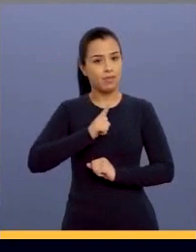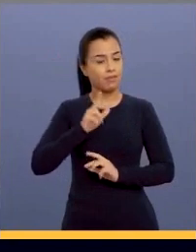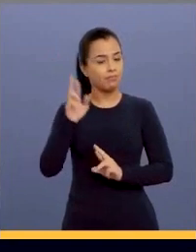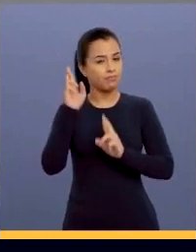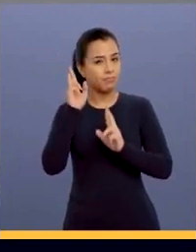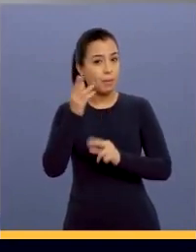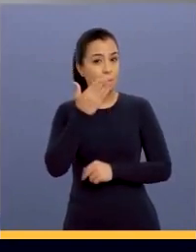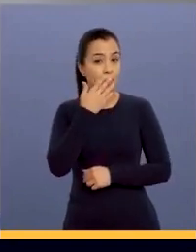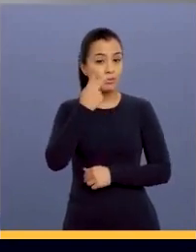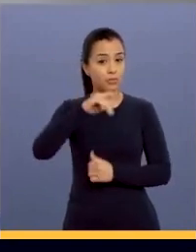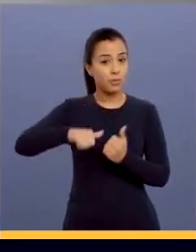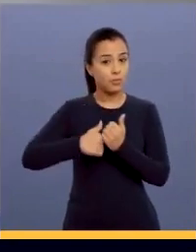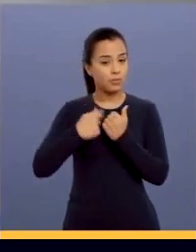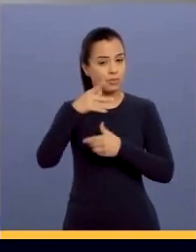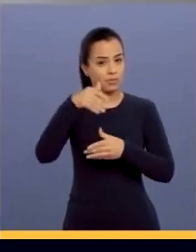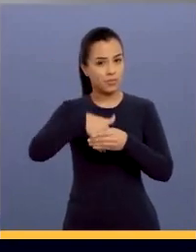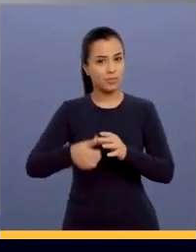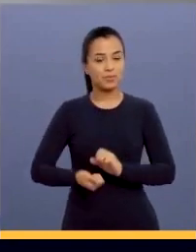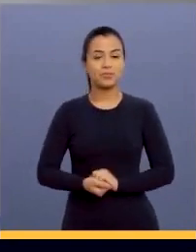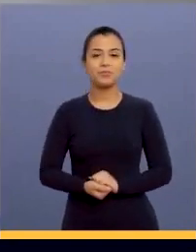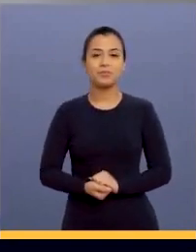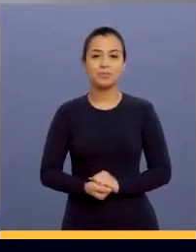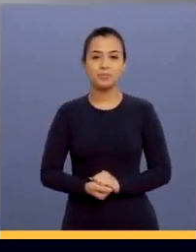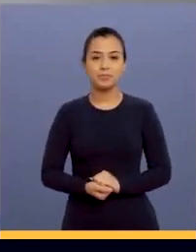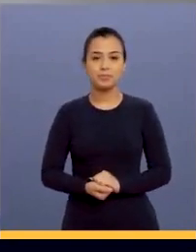ter esperança. Peço o seu apoio e o seu voto. Peço